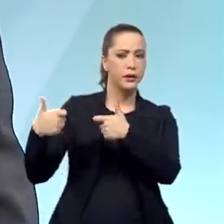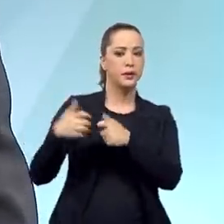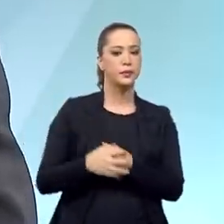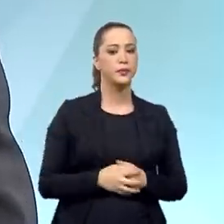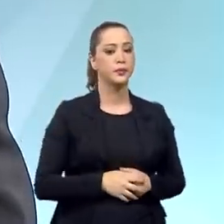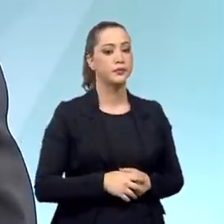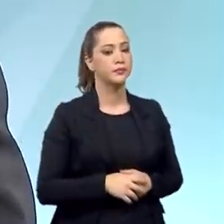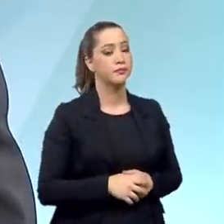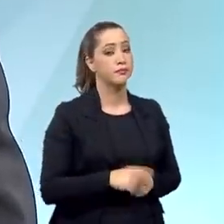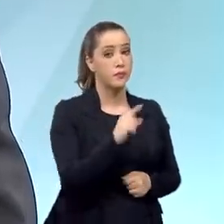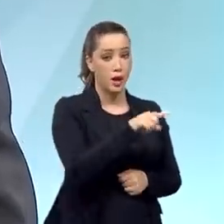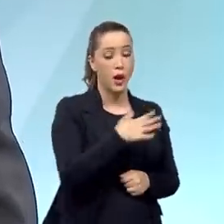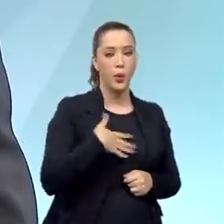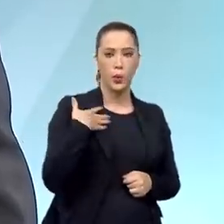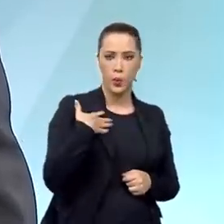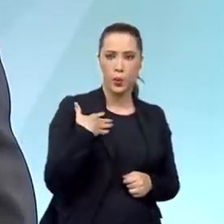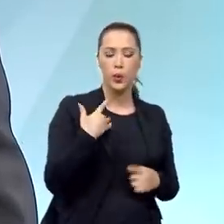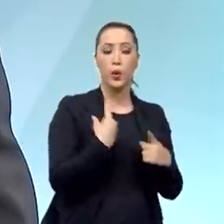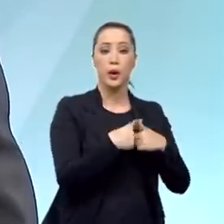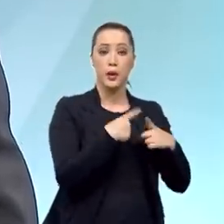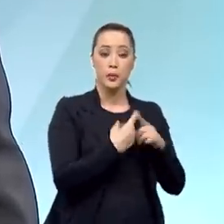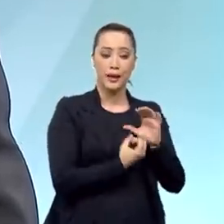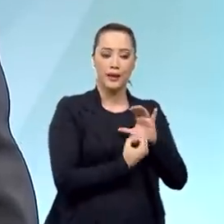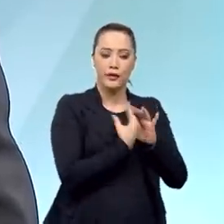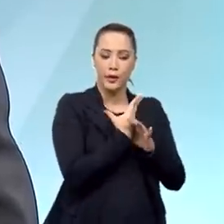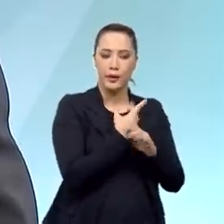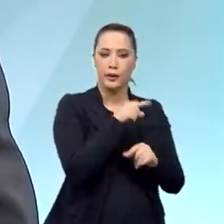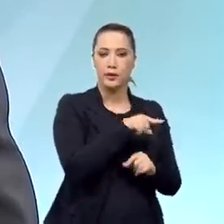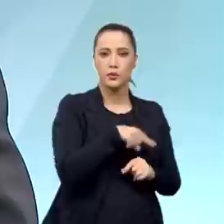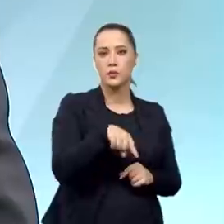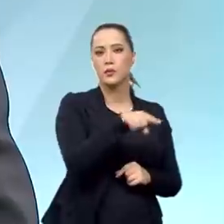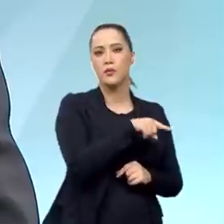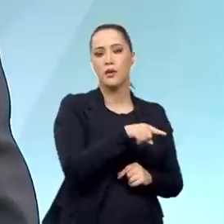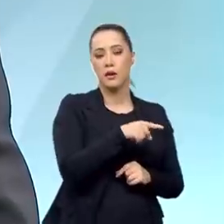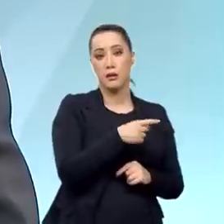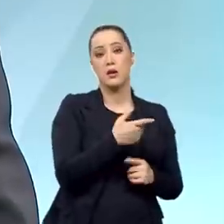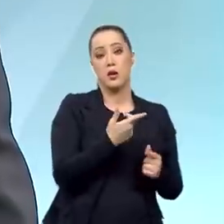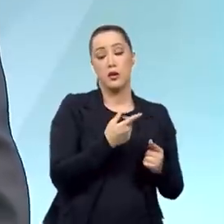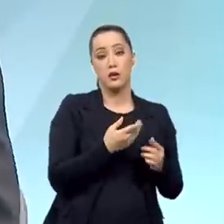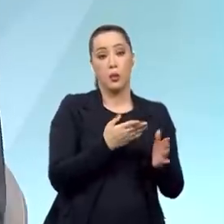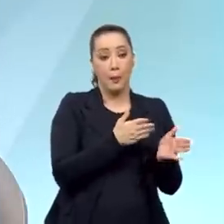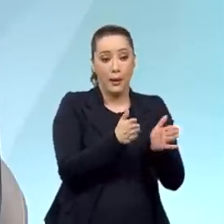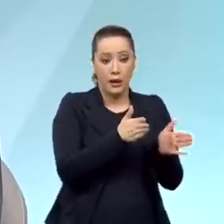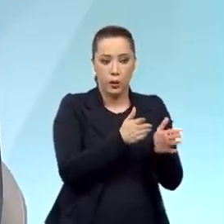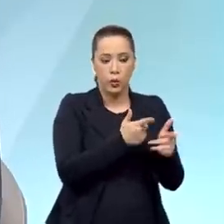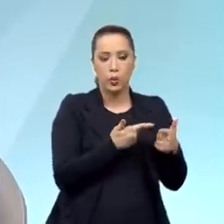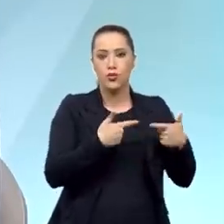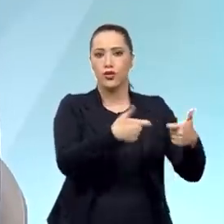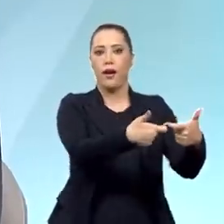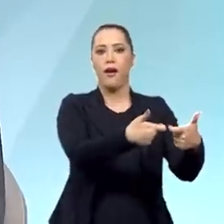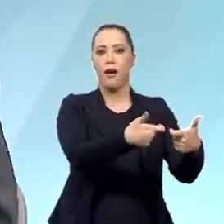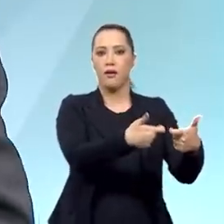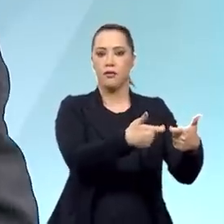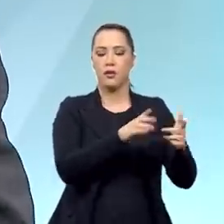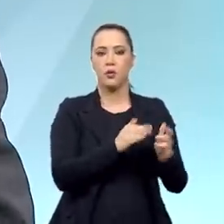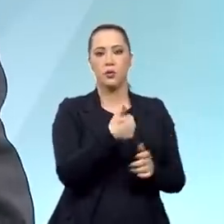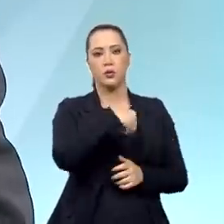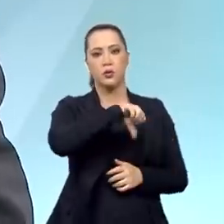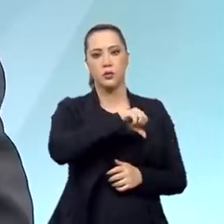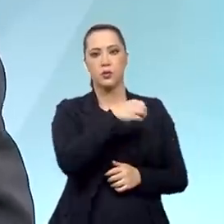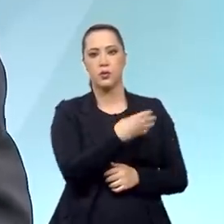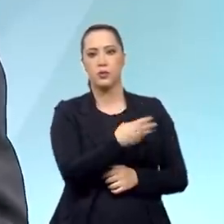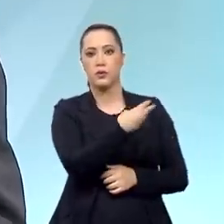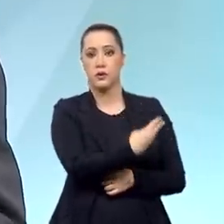deve ser orgulho para a Força Aérea porque ela nasceu para o combate. Então, o nascimento da Força Aérea em 1943